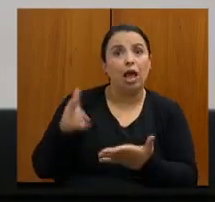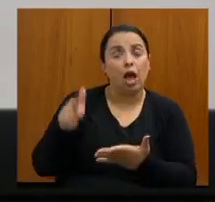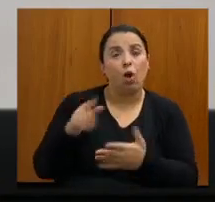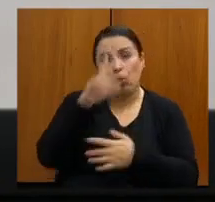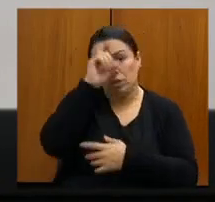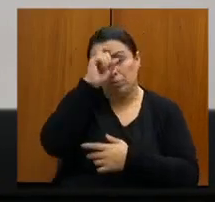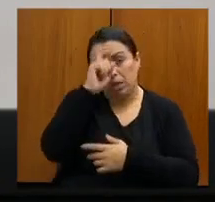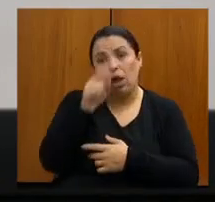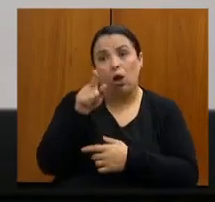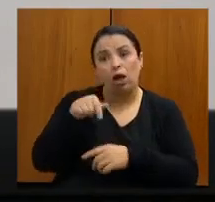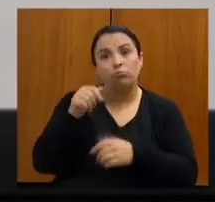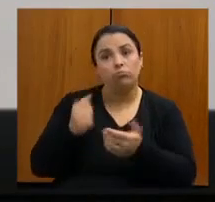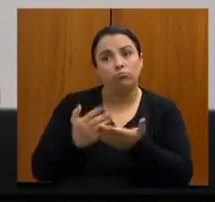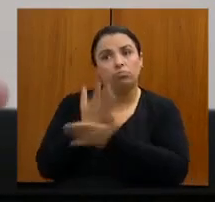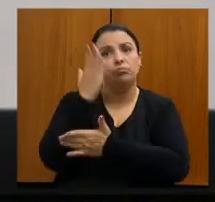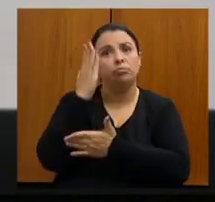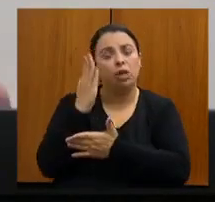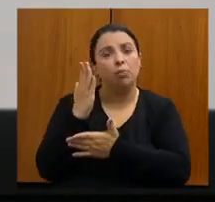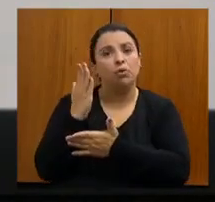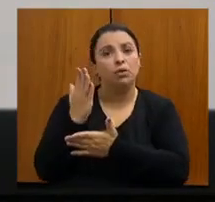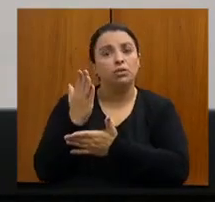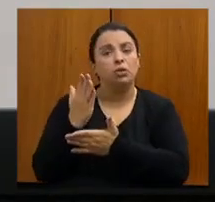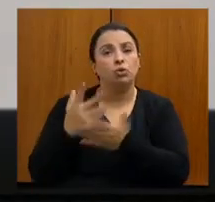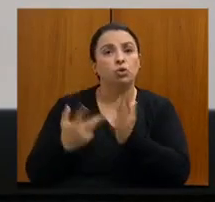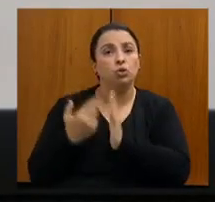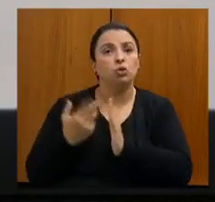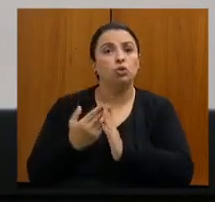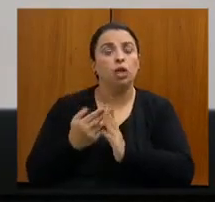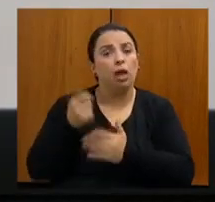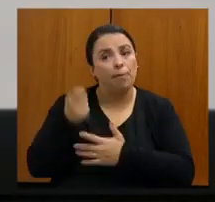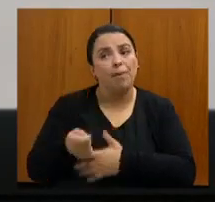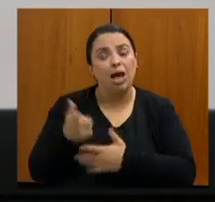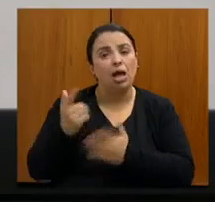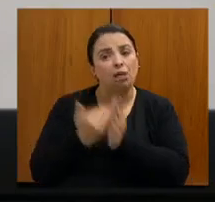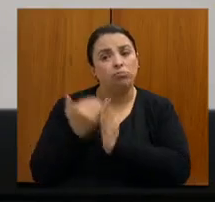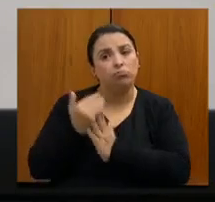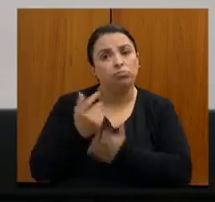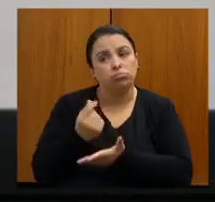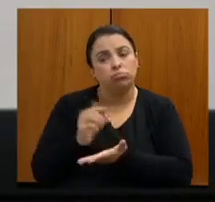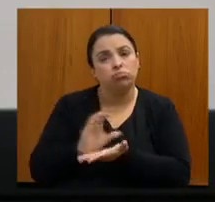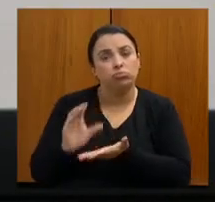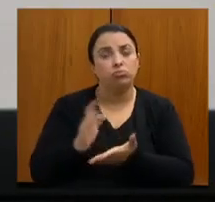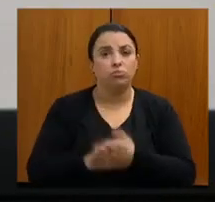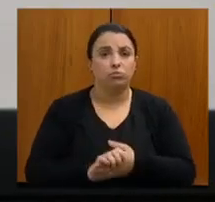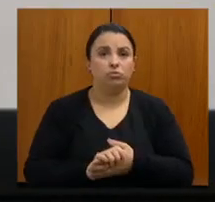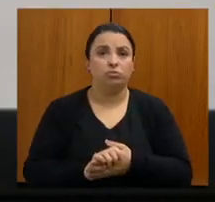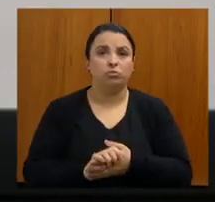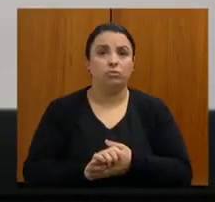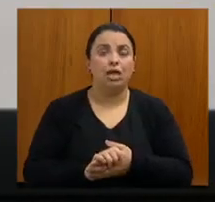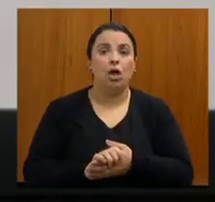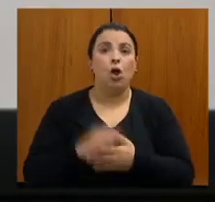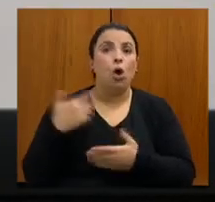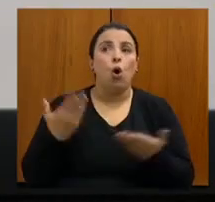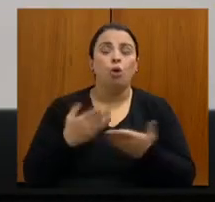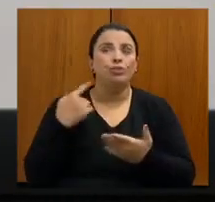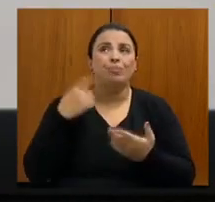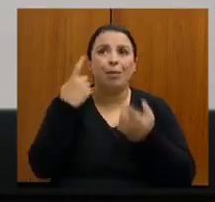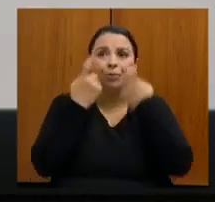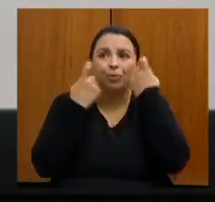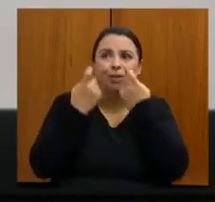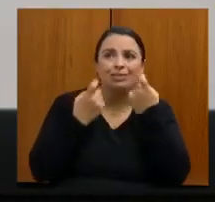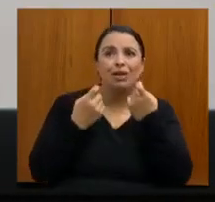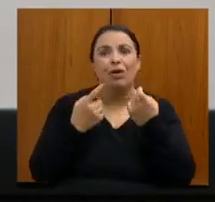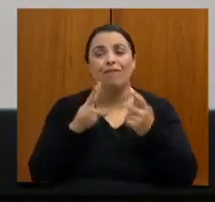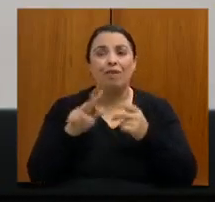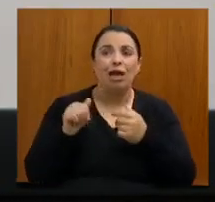pago pela cirurgia oncológica? Então, eu acho que nós não podemos ter essa preocupação de que vamos habilitar. O paciente vai ser operado e talvez até